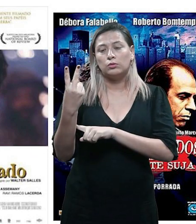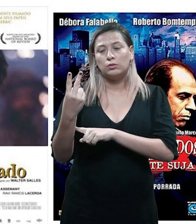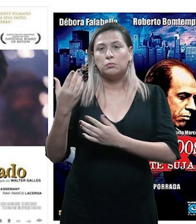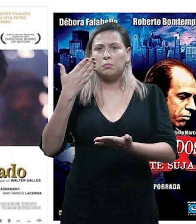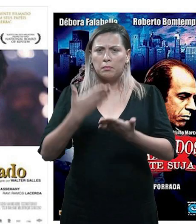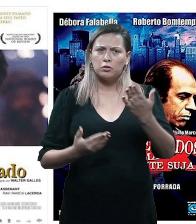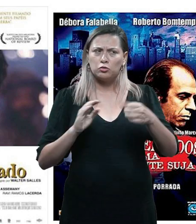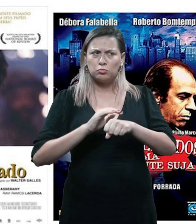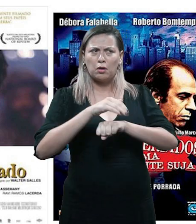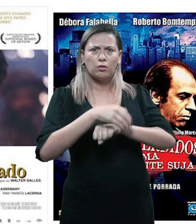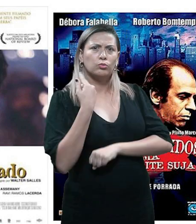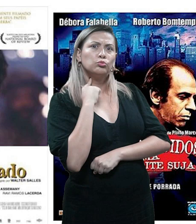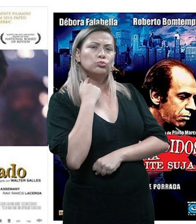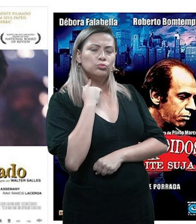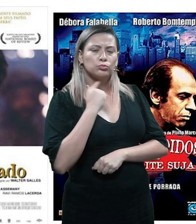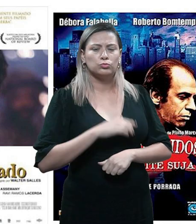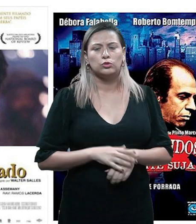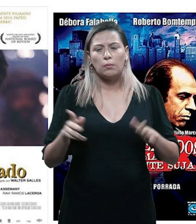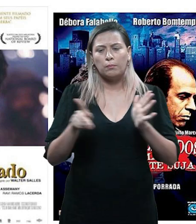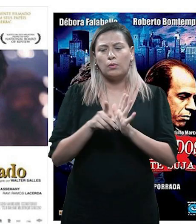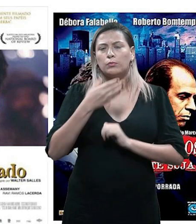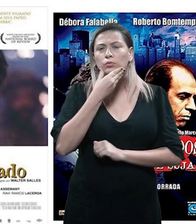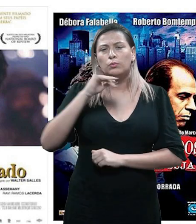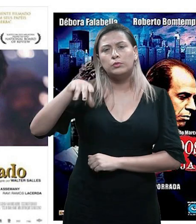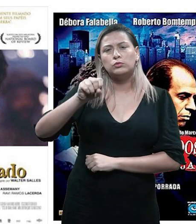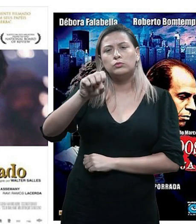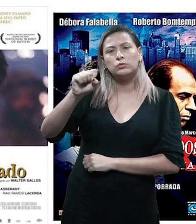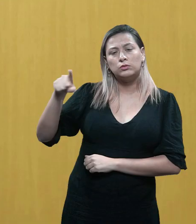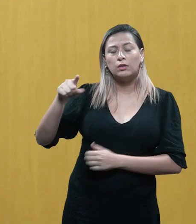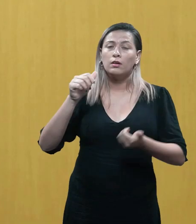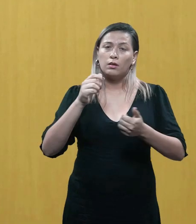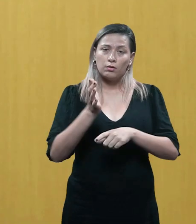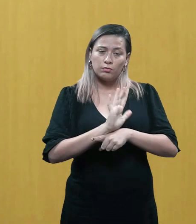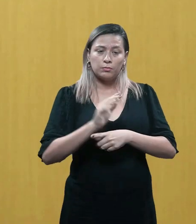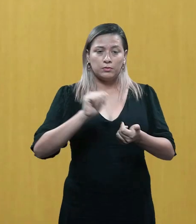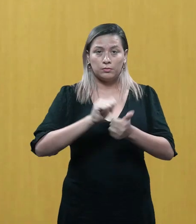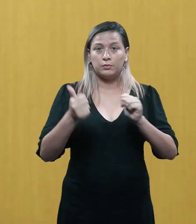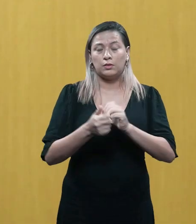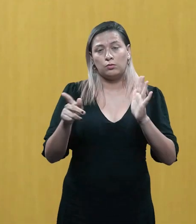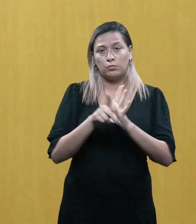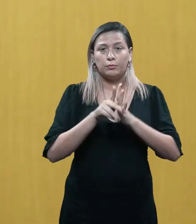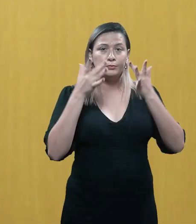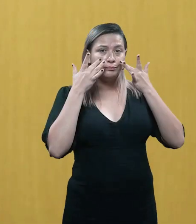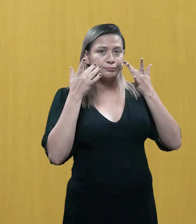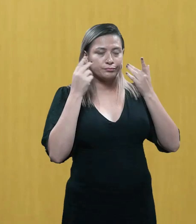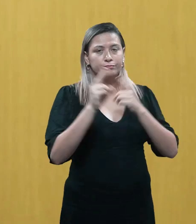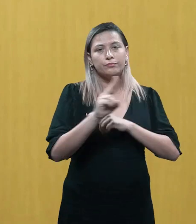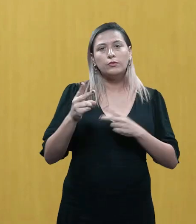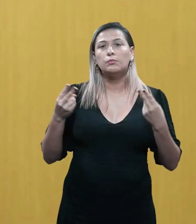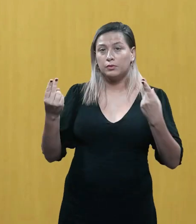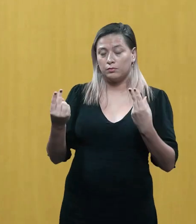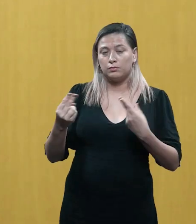Numa Noite Surja do José Joffle. É um filme adaptado de uma peça de mesmo nome.